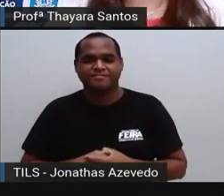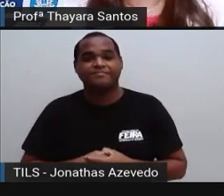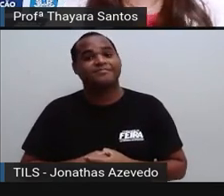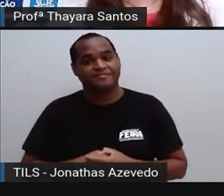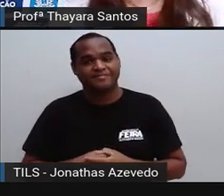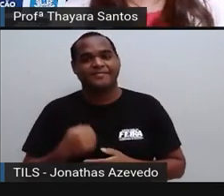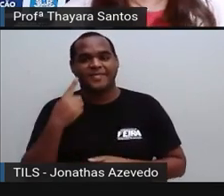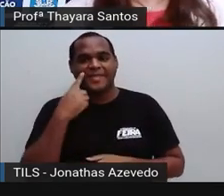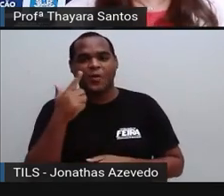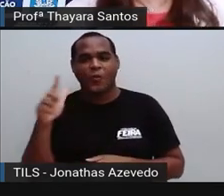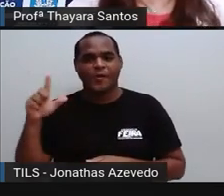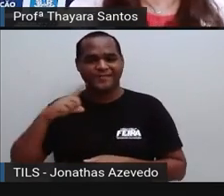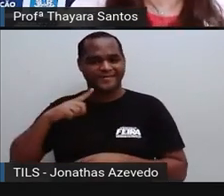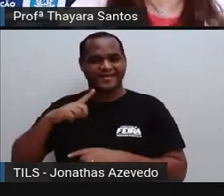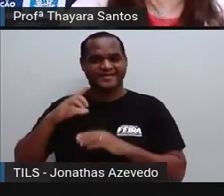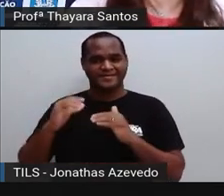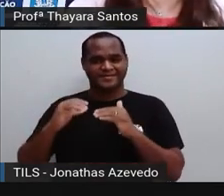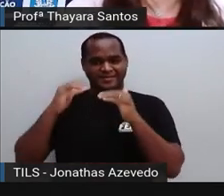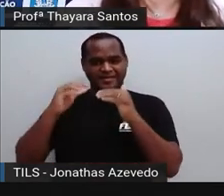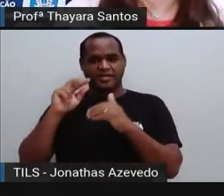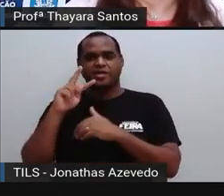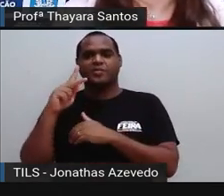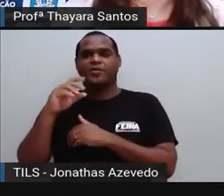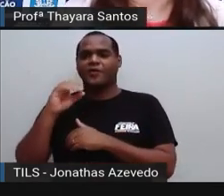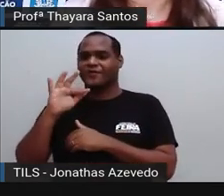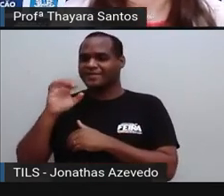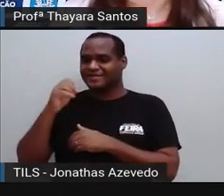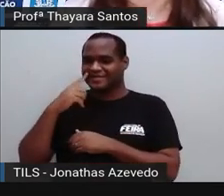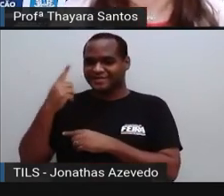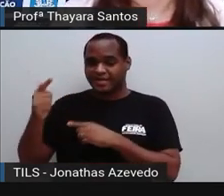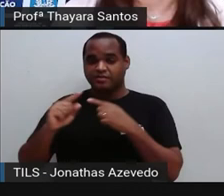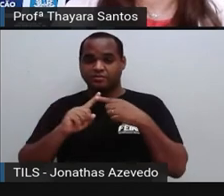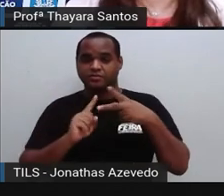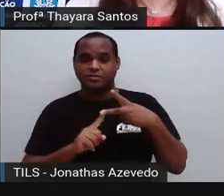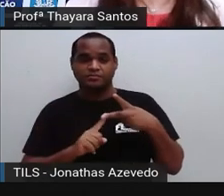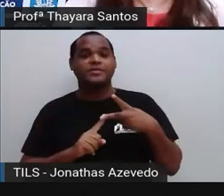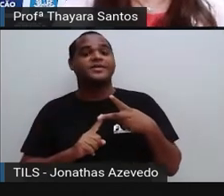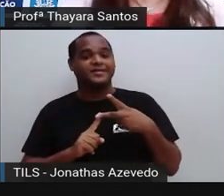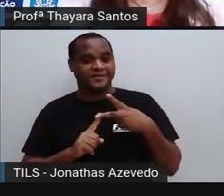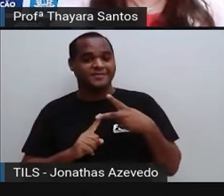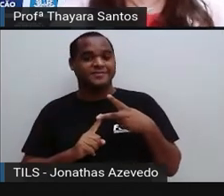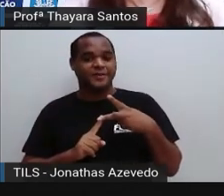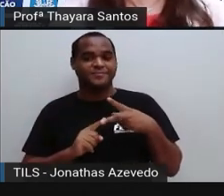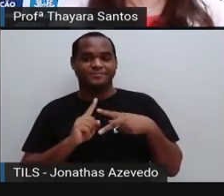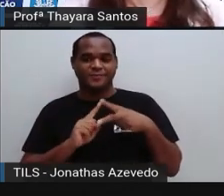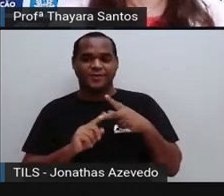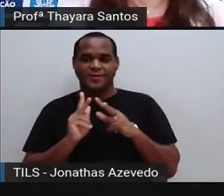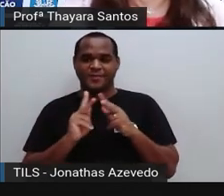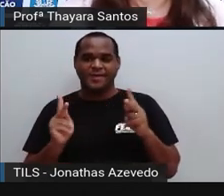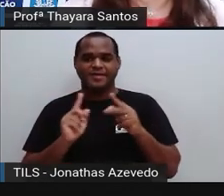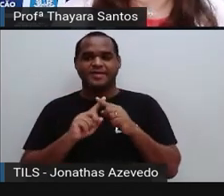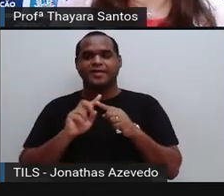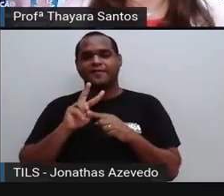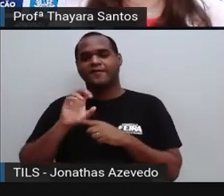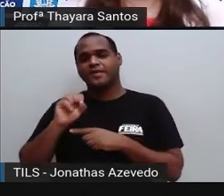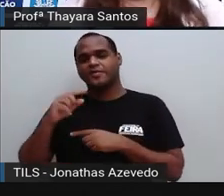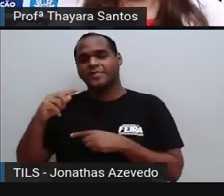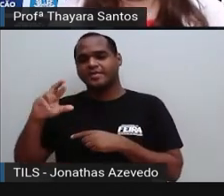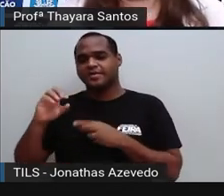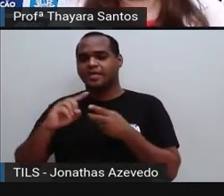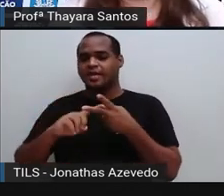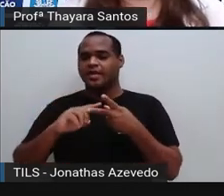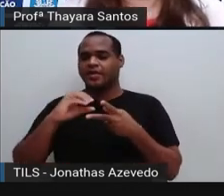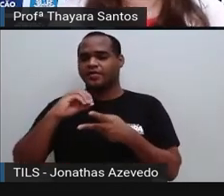Já no lobo posterior da hipófise, a gente só tem a produção de dois hormônios, que é a vasopressina e a